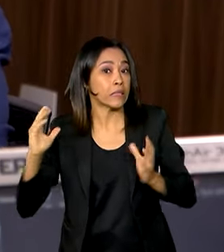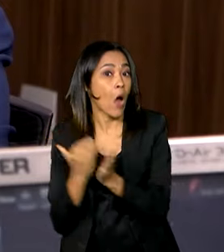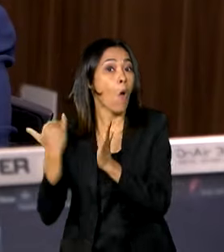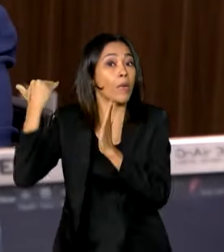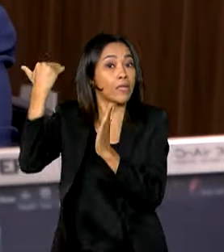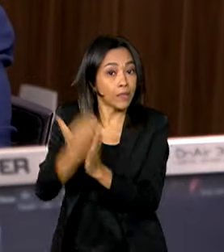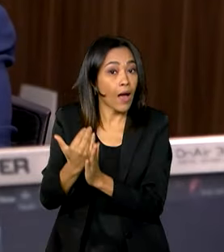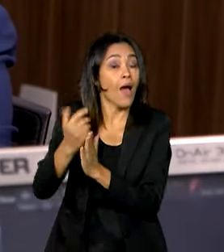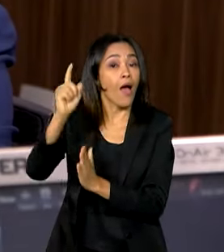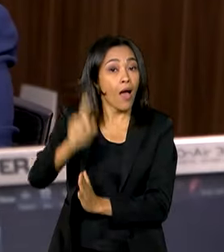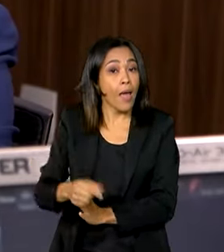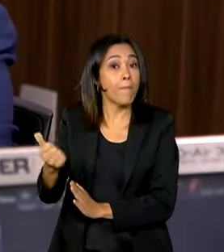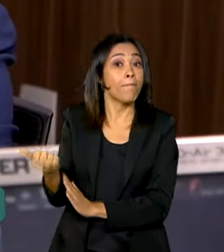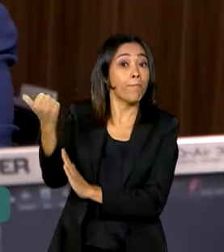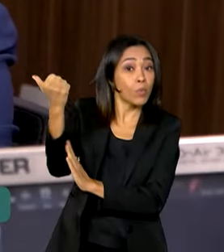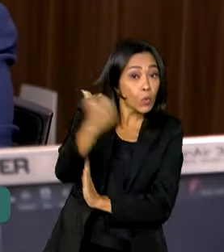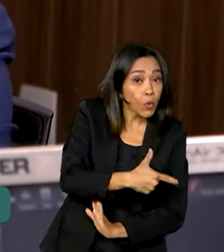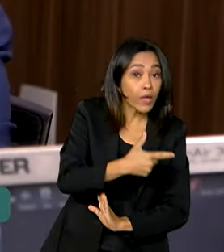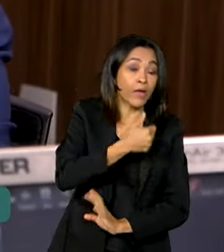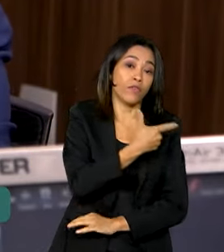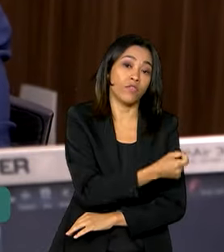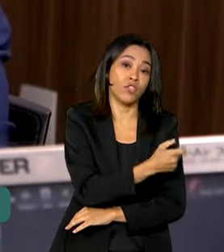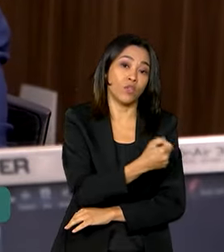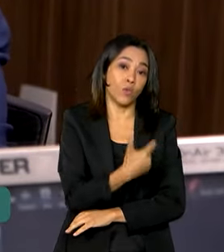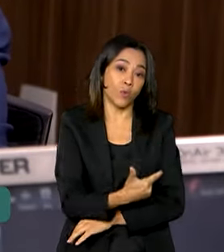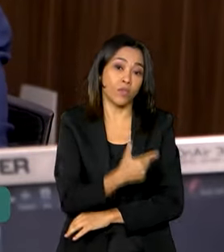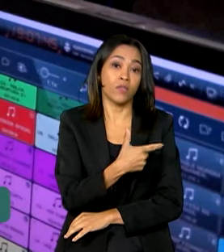maior do que a super safra 2022-2023.